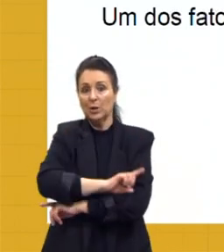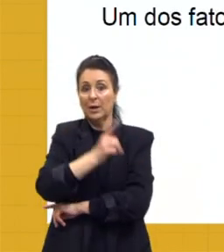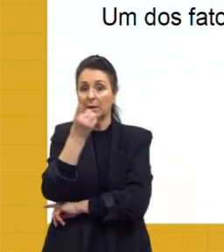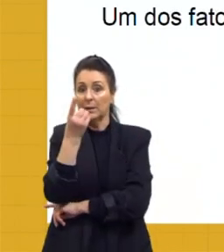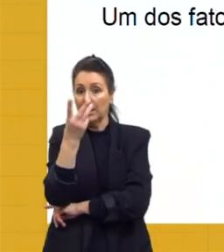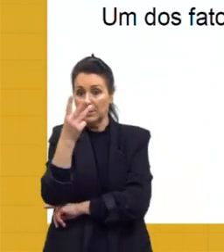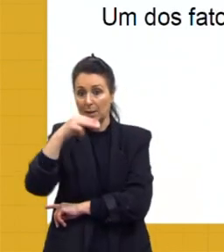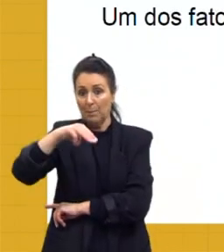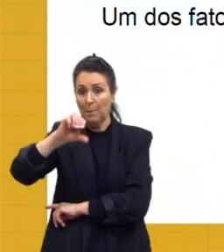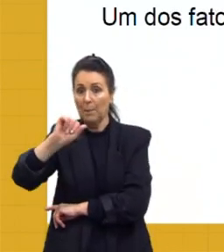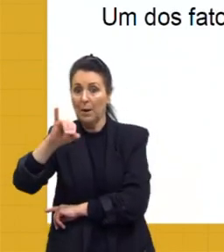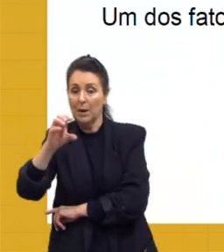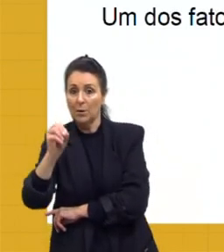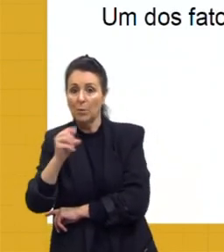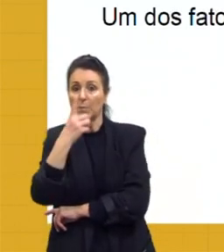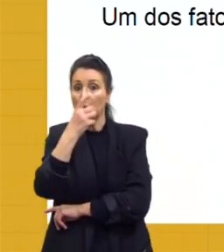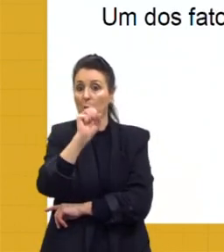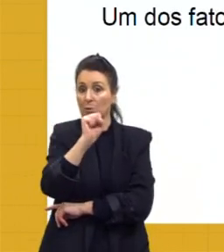1888,